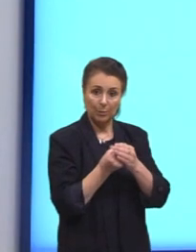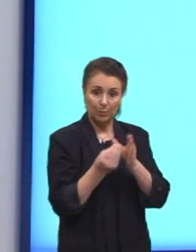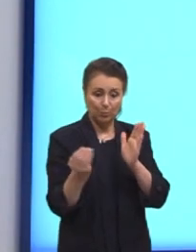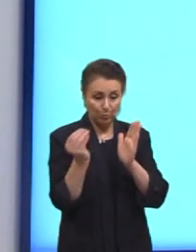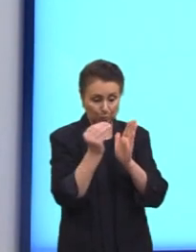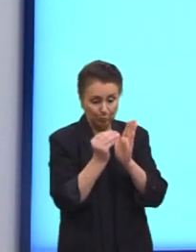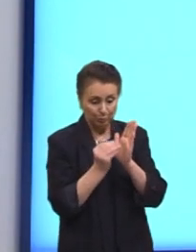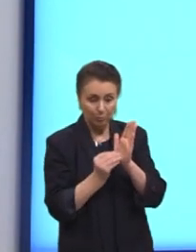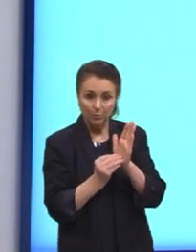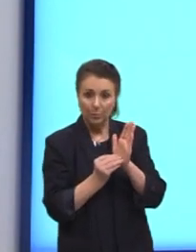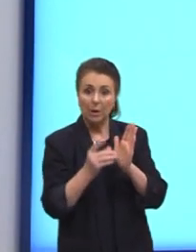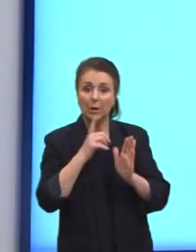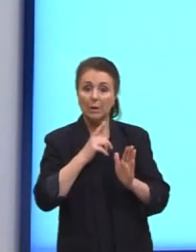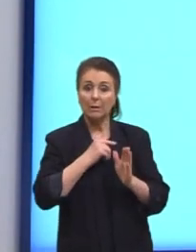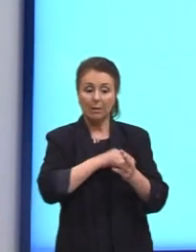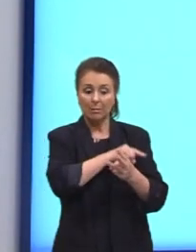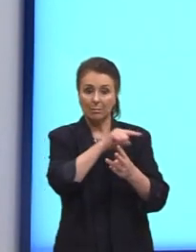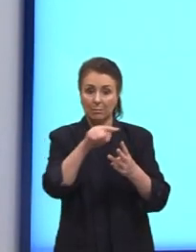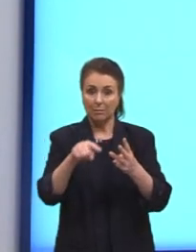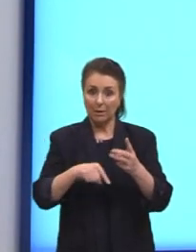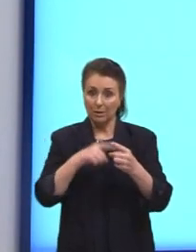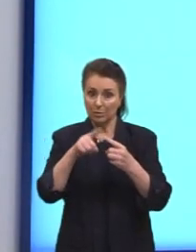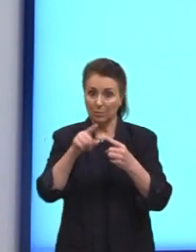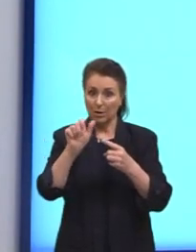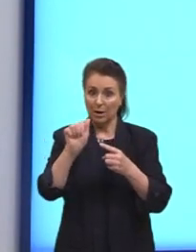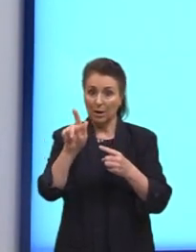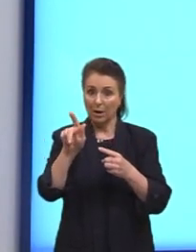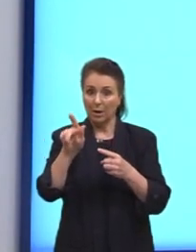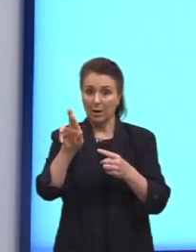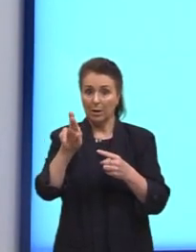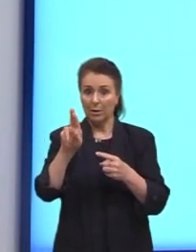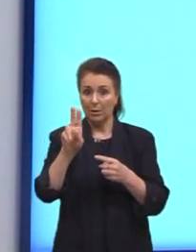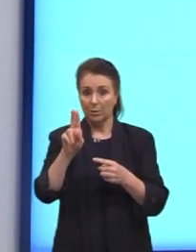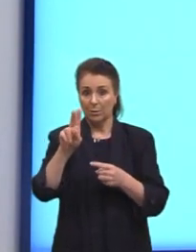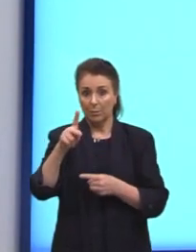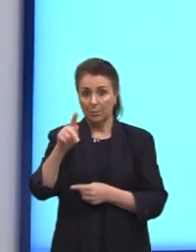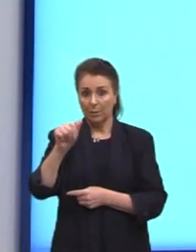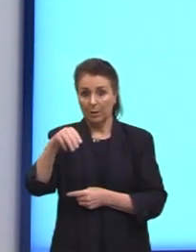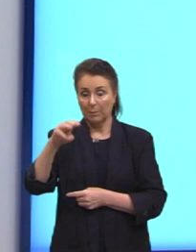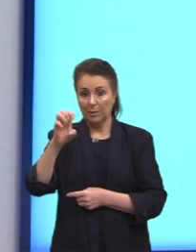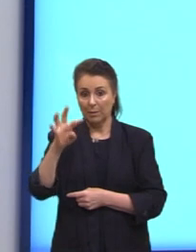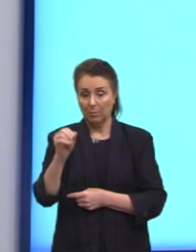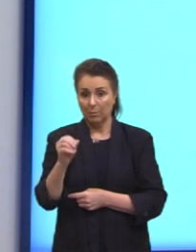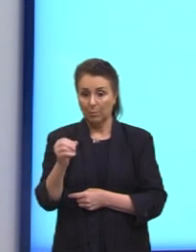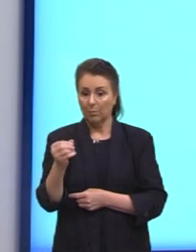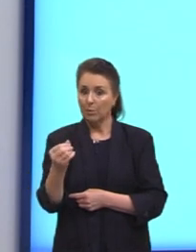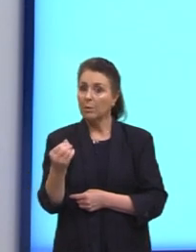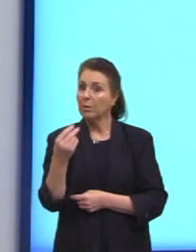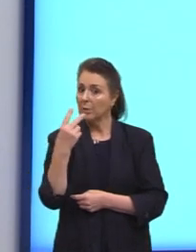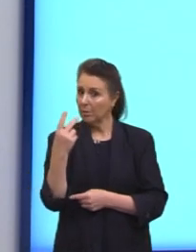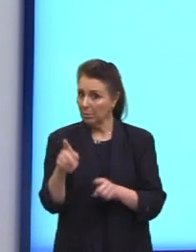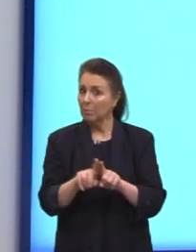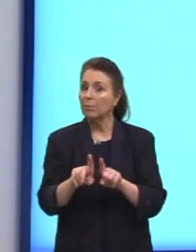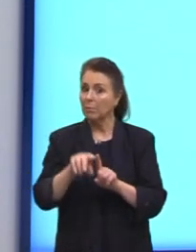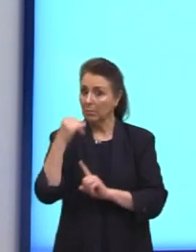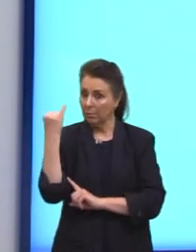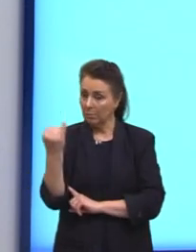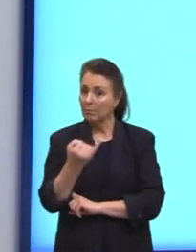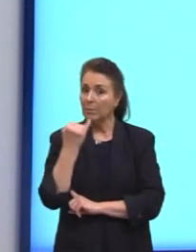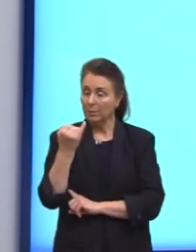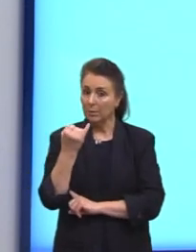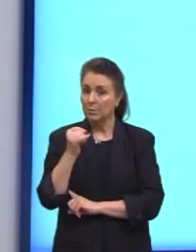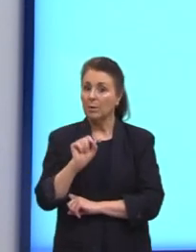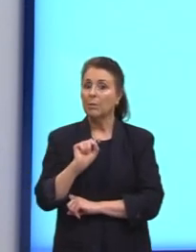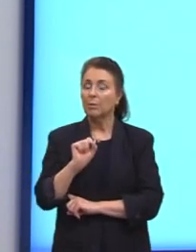Existem então três tipos de agrupamentos que são igualmente importantes. São eles